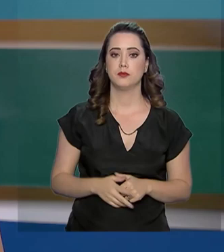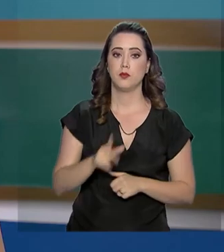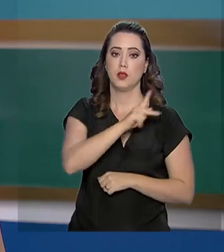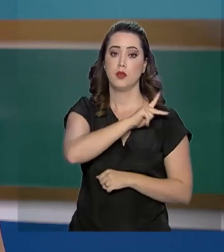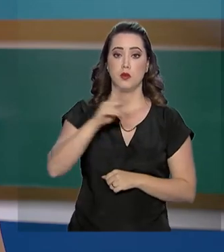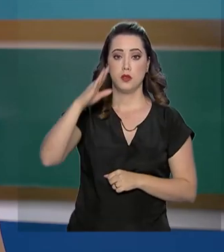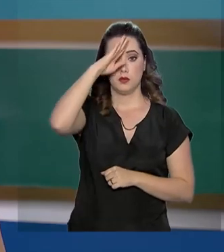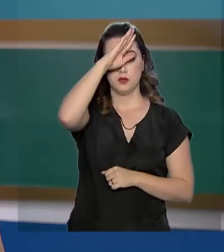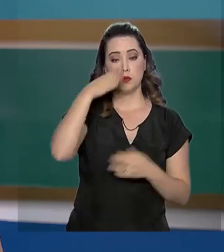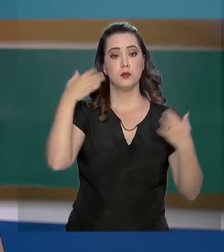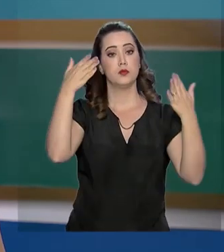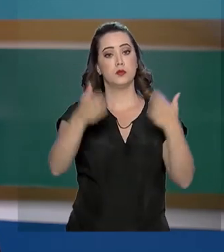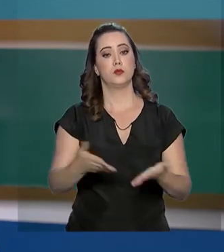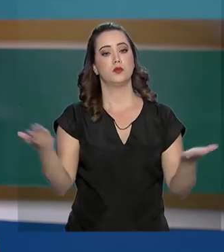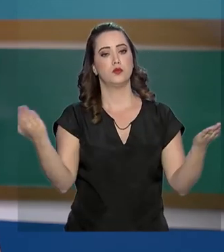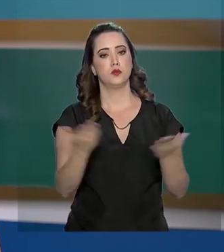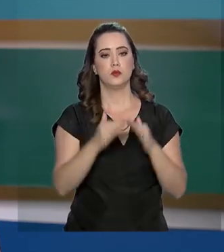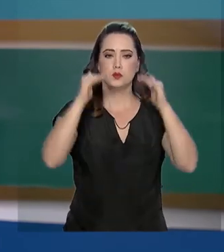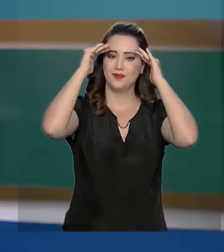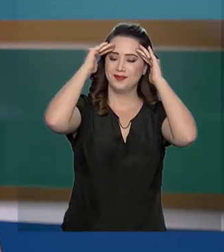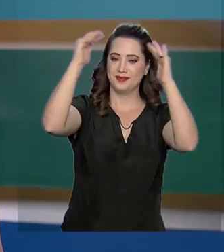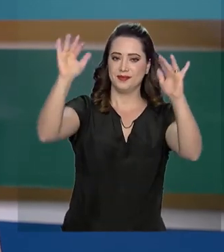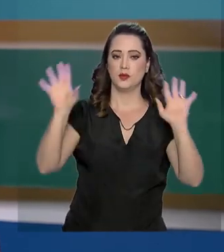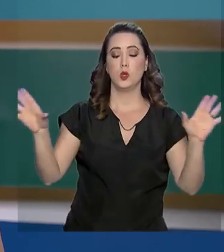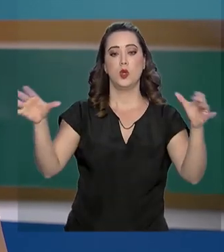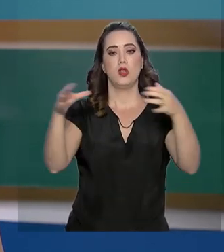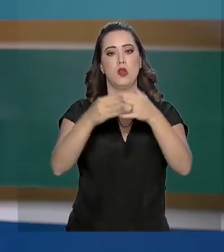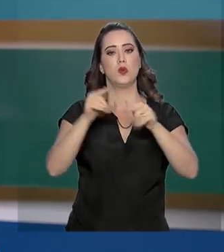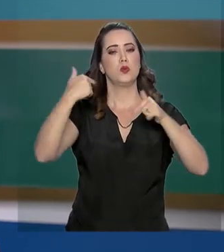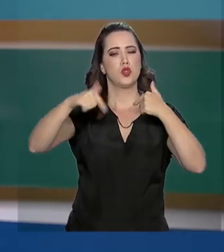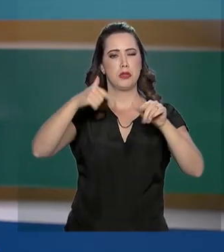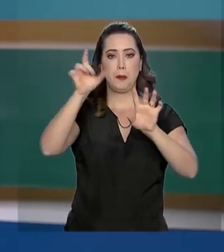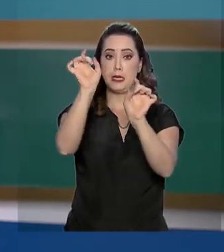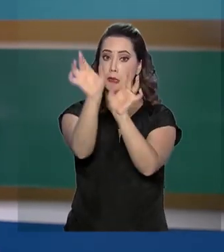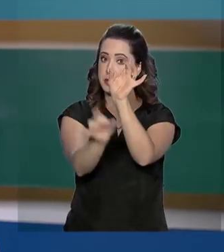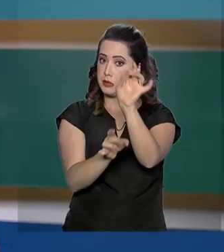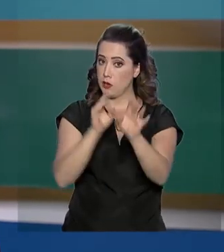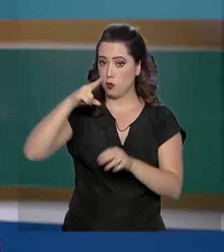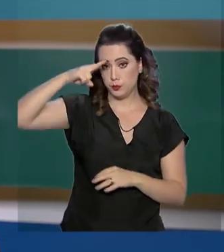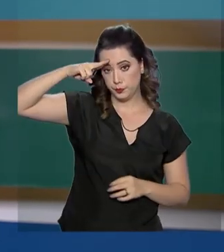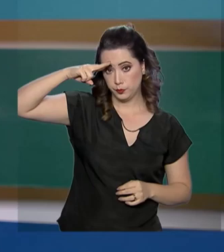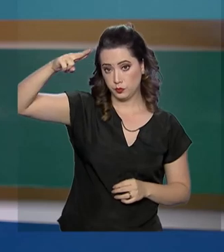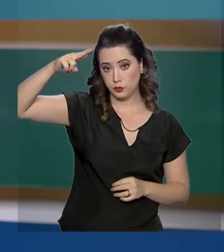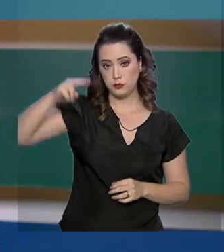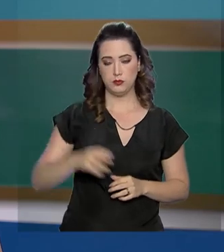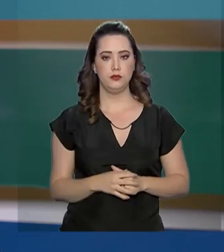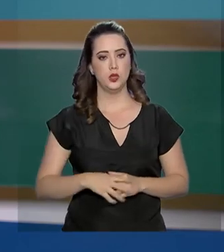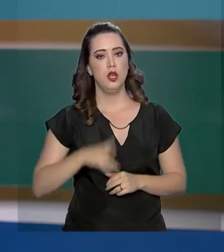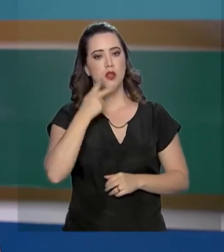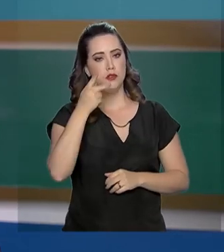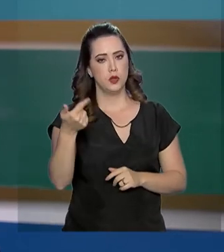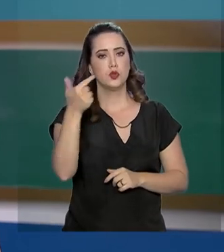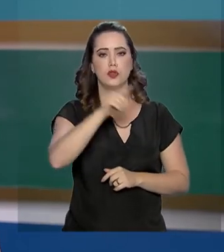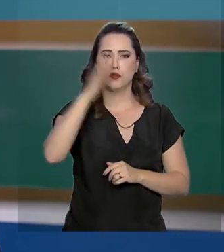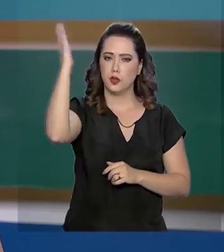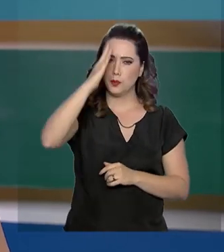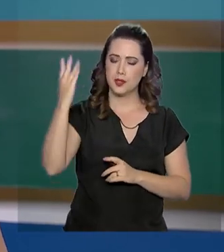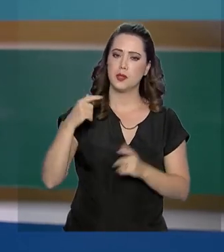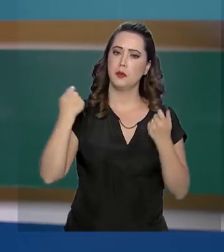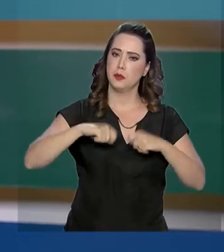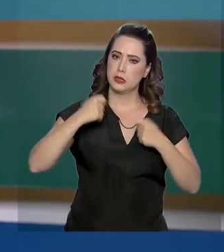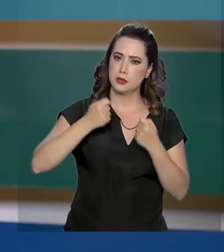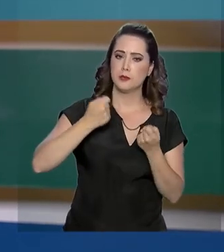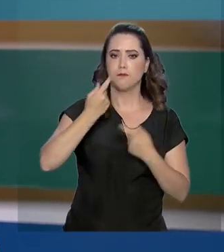presidente Bolsonaro participou hoje de uma homenagem ao Comando de Operações Especiais do Exército e voltou a dizer que o Brasil